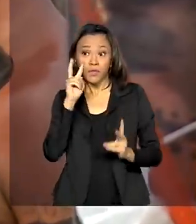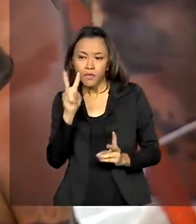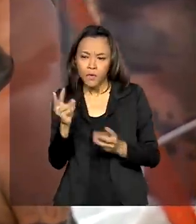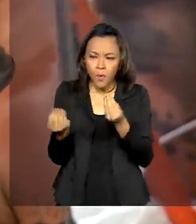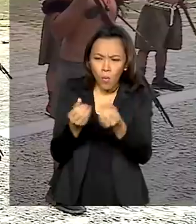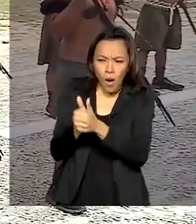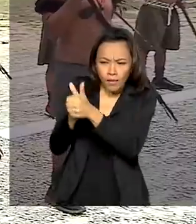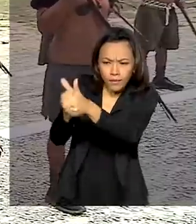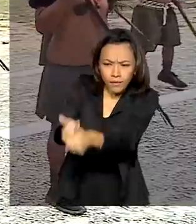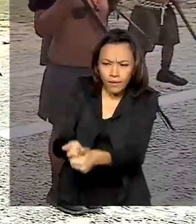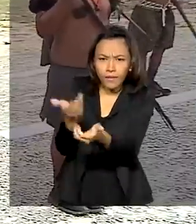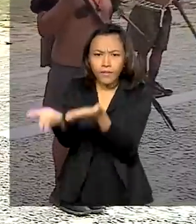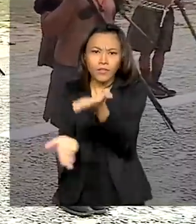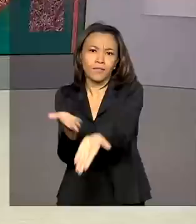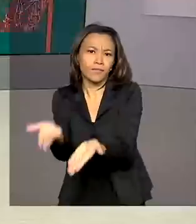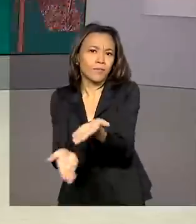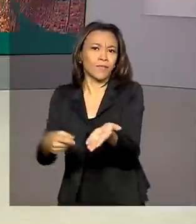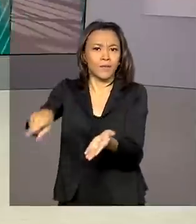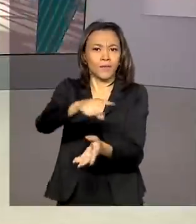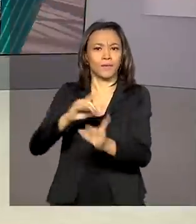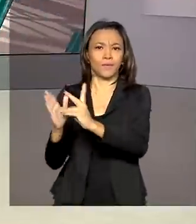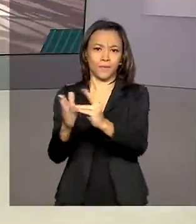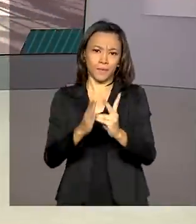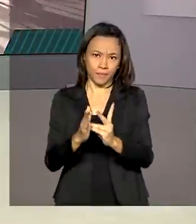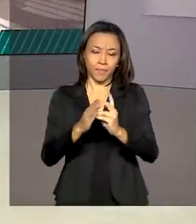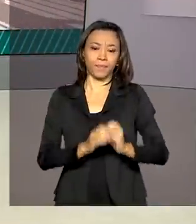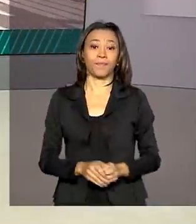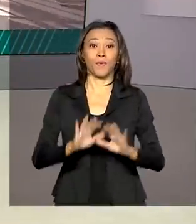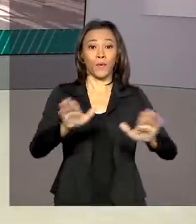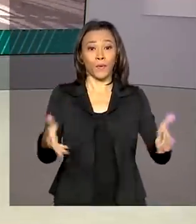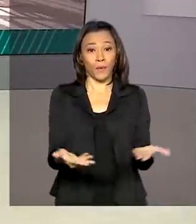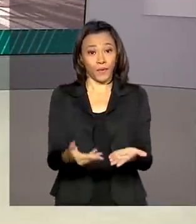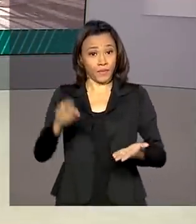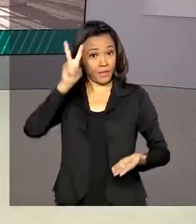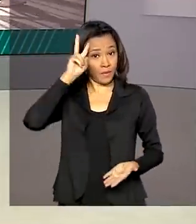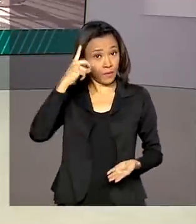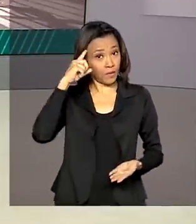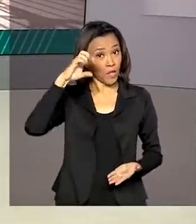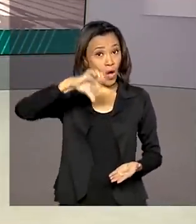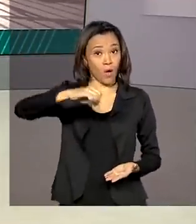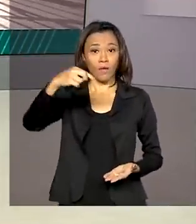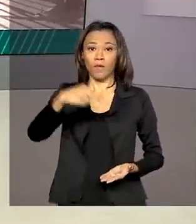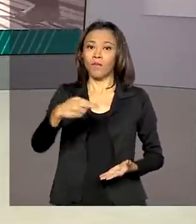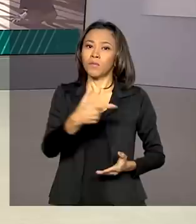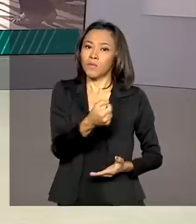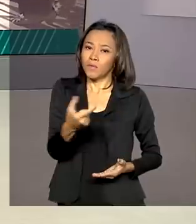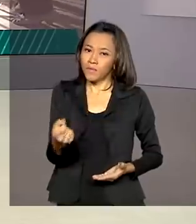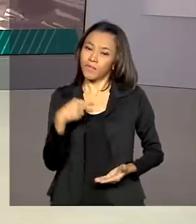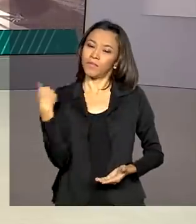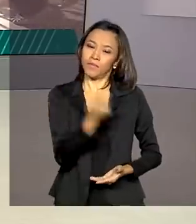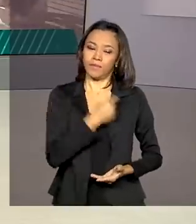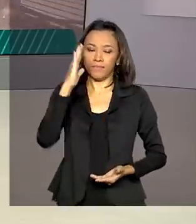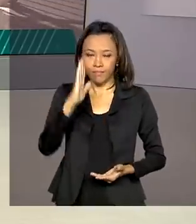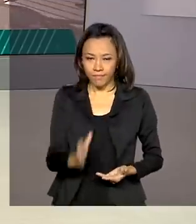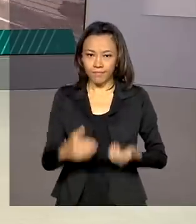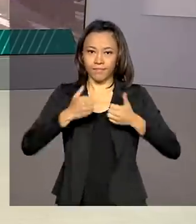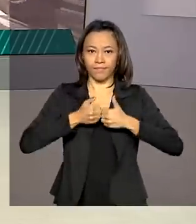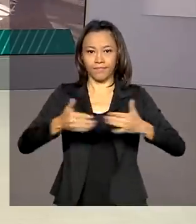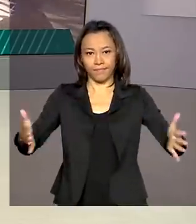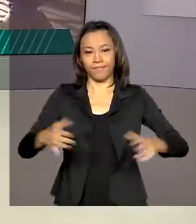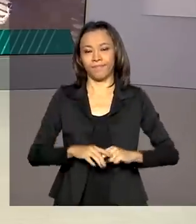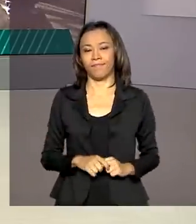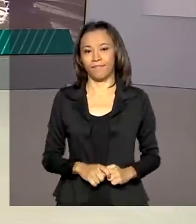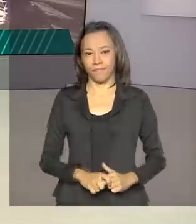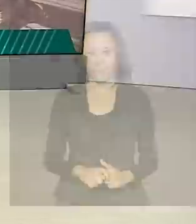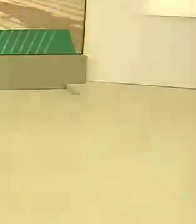atendimento à população indígena. Hoje é segunda-feira, 9 de novembro de 2020. O Brasil em Dia já